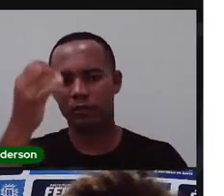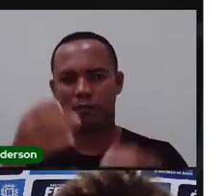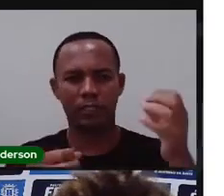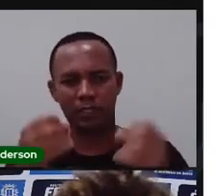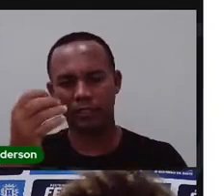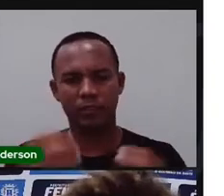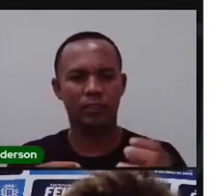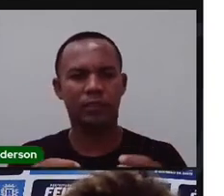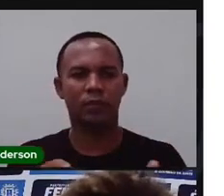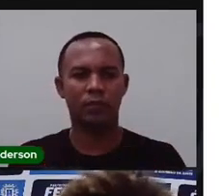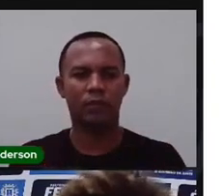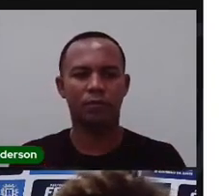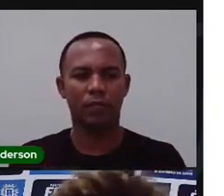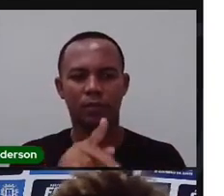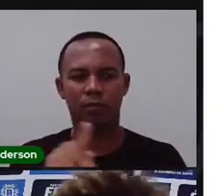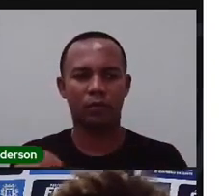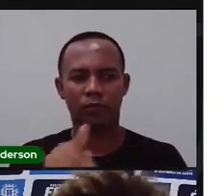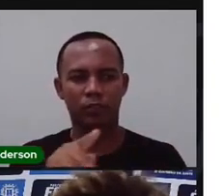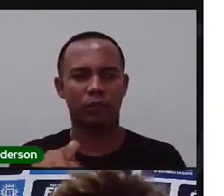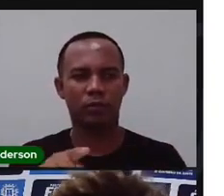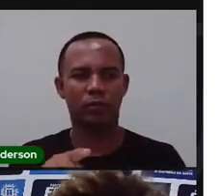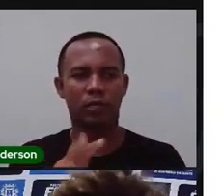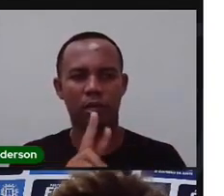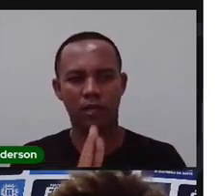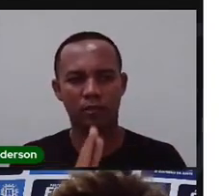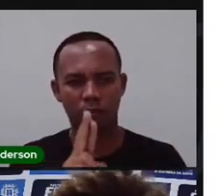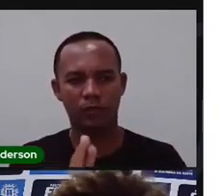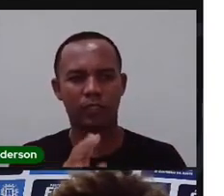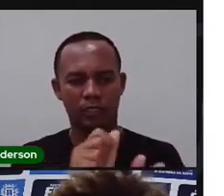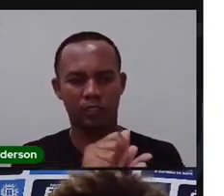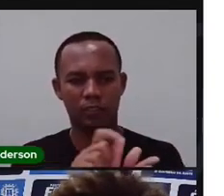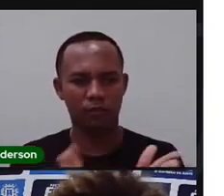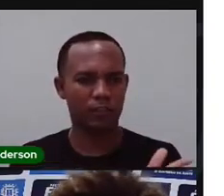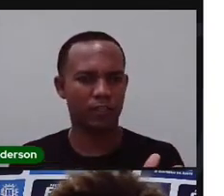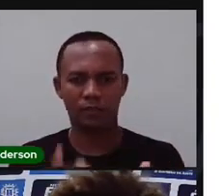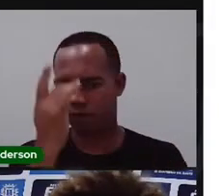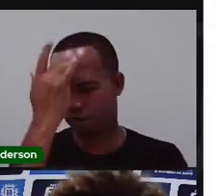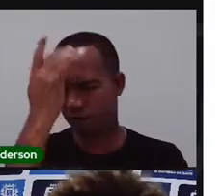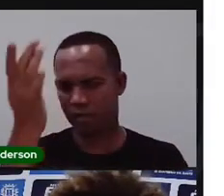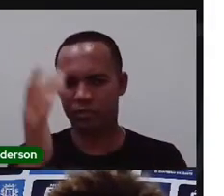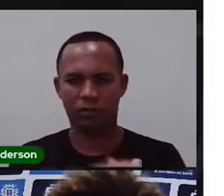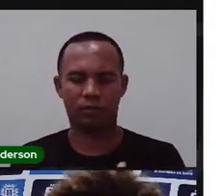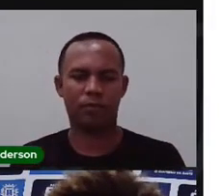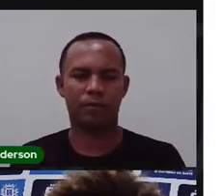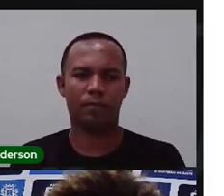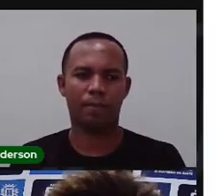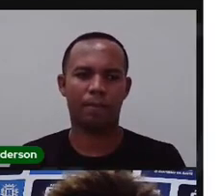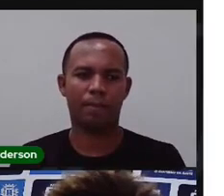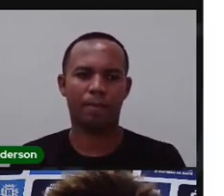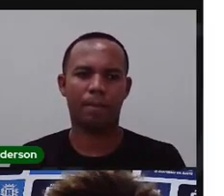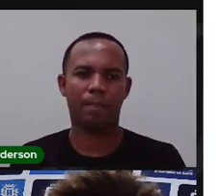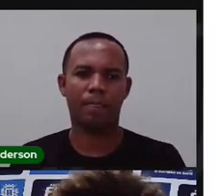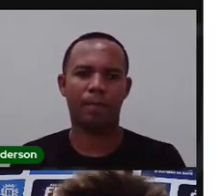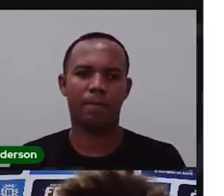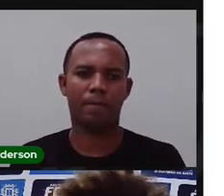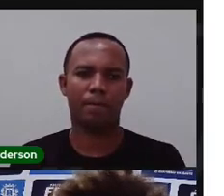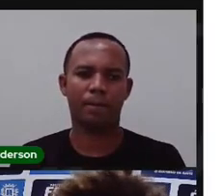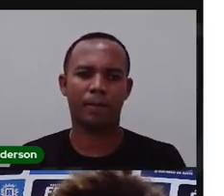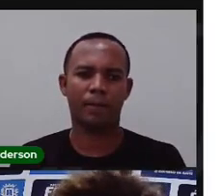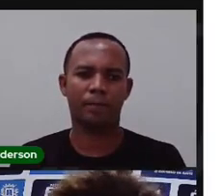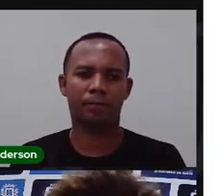da Pró e mostrar aí agora, só respondendo essas atividades. Coisa fácil, está bem facinho. Vamos lá.